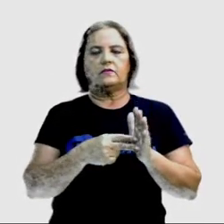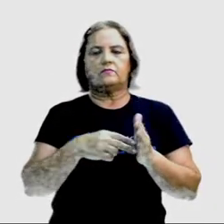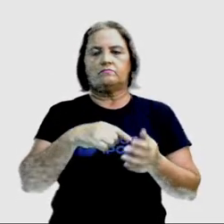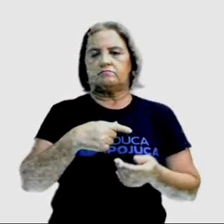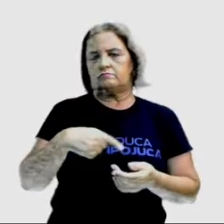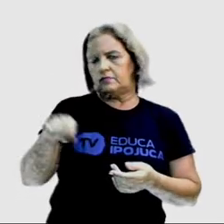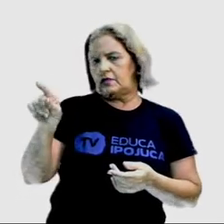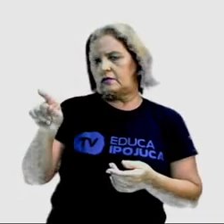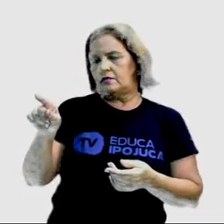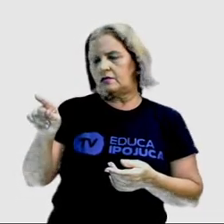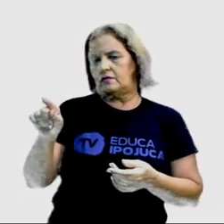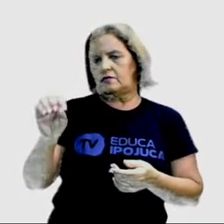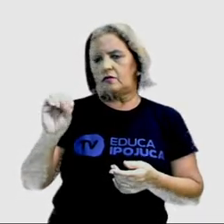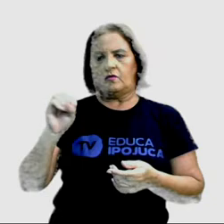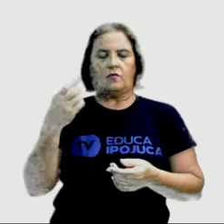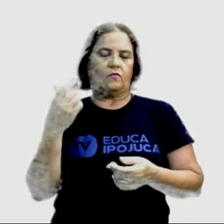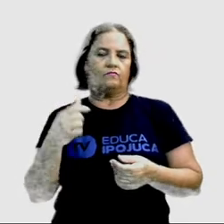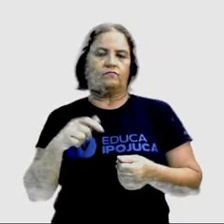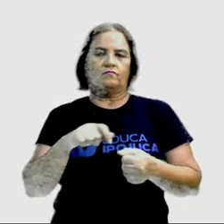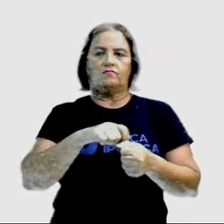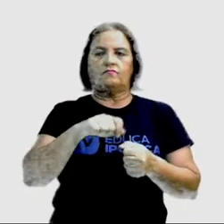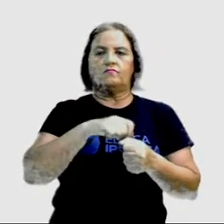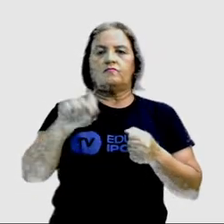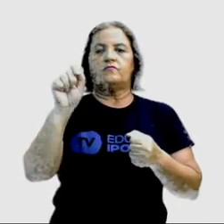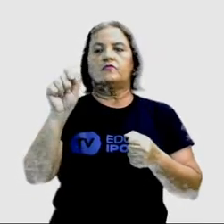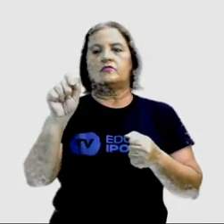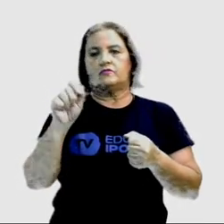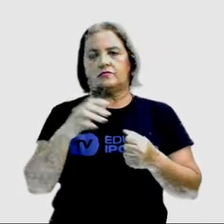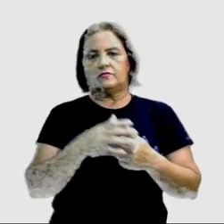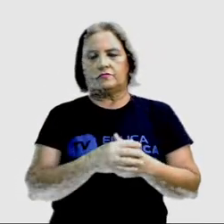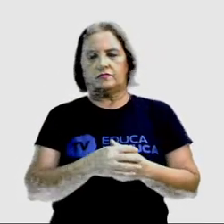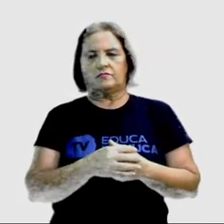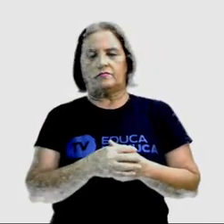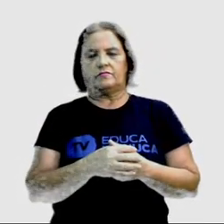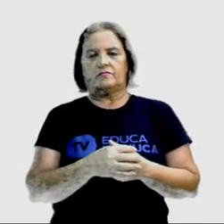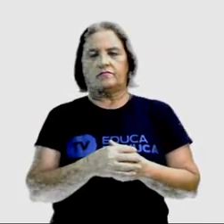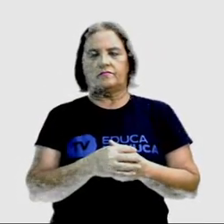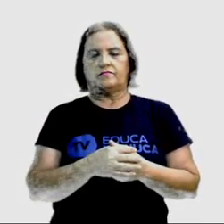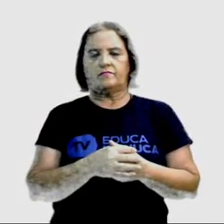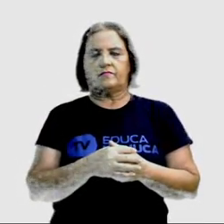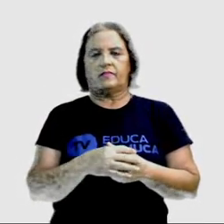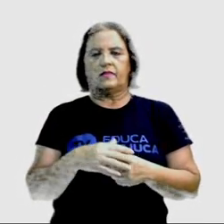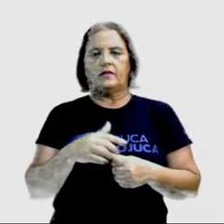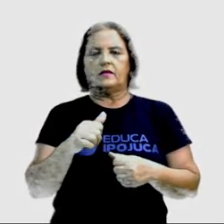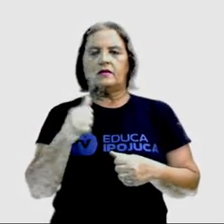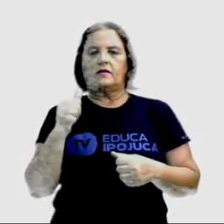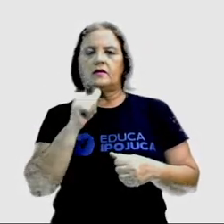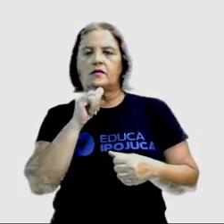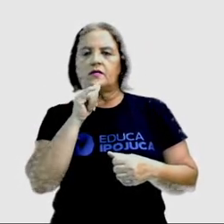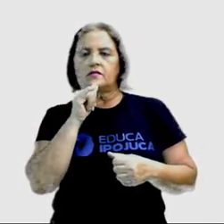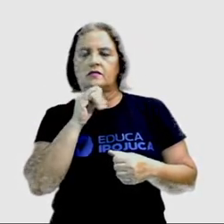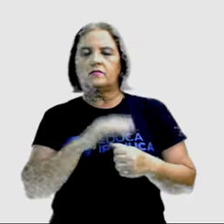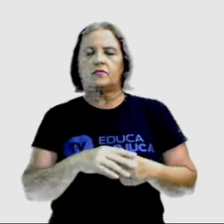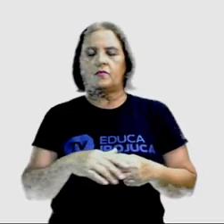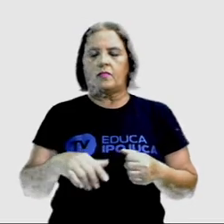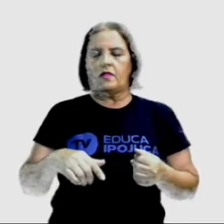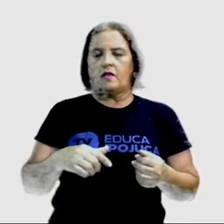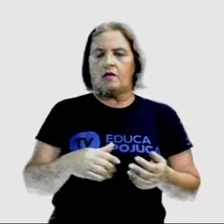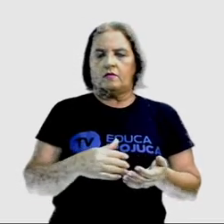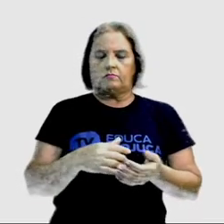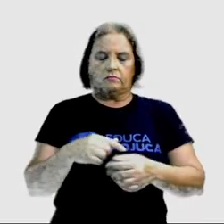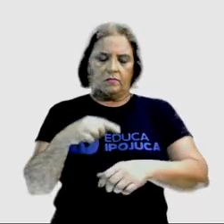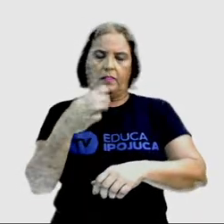Então, vamos lá. The match will begin in three minutes. A partida vai começar em três minutos.